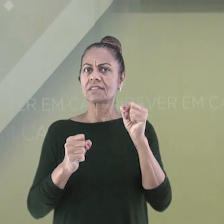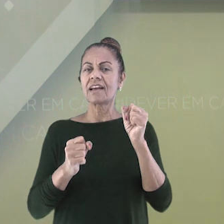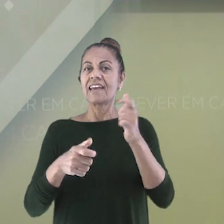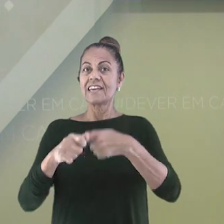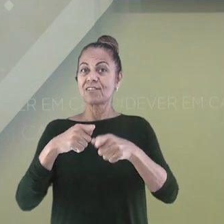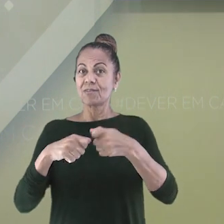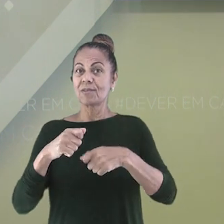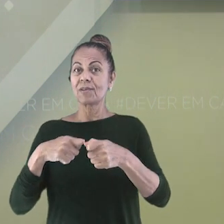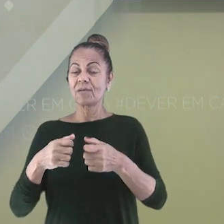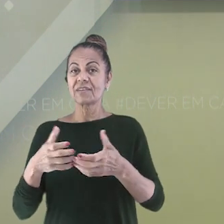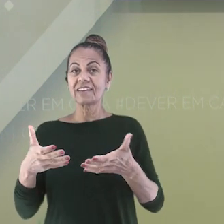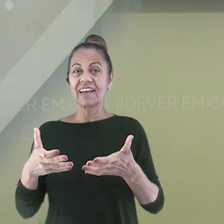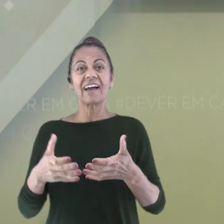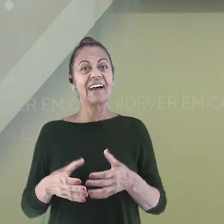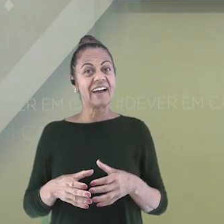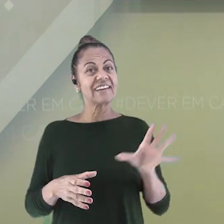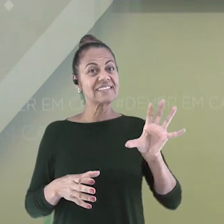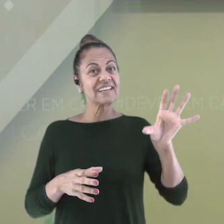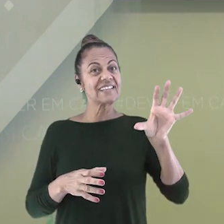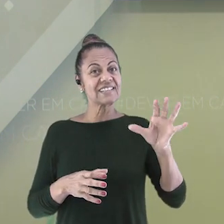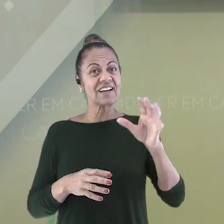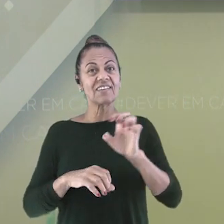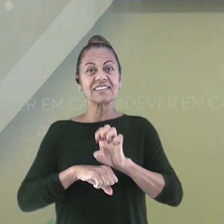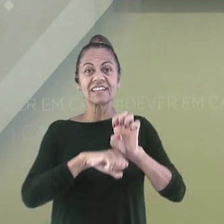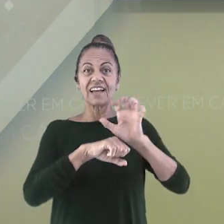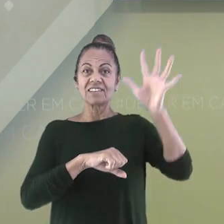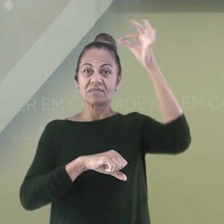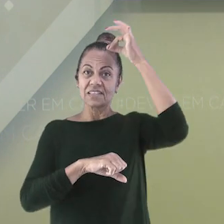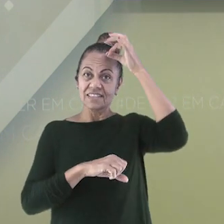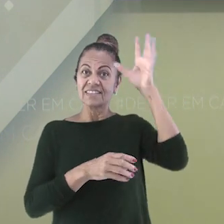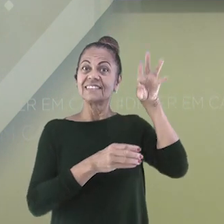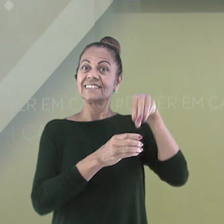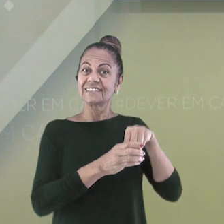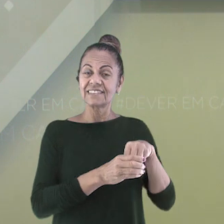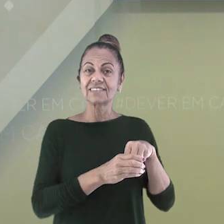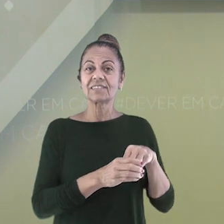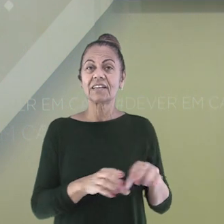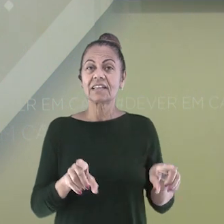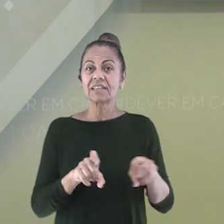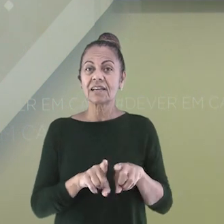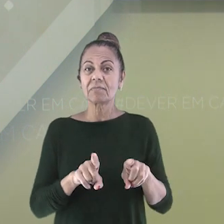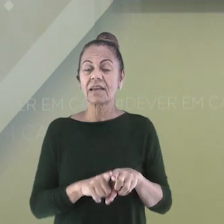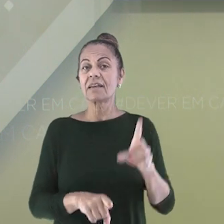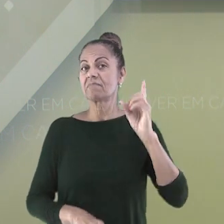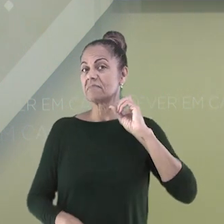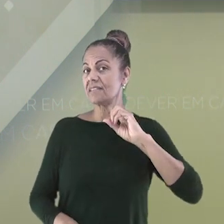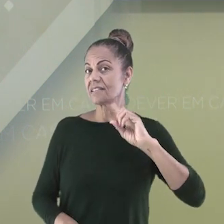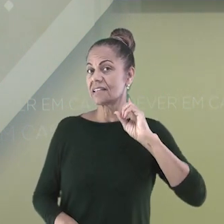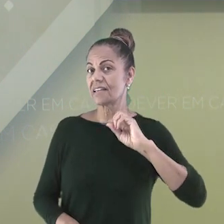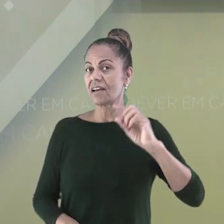localizado o nosso estado, o Espírito Santo. Além dele, estão os estados de Minas Gerais,